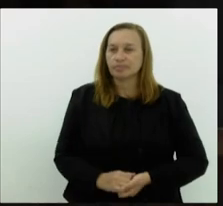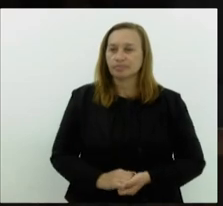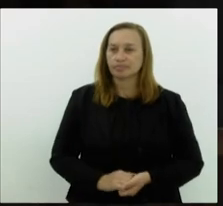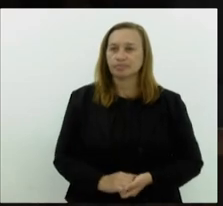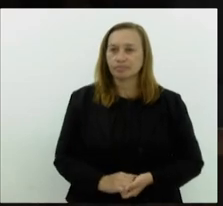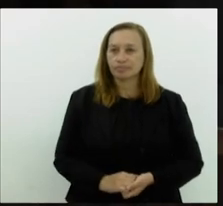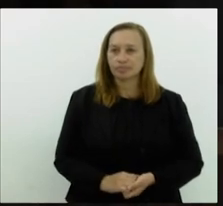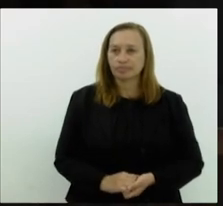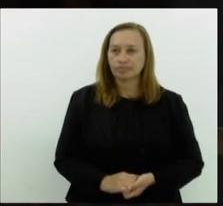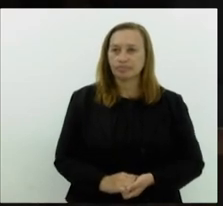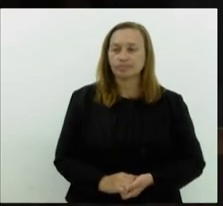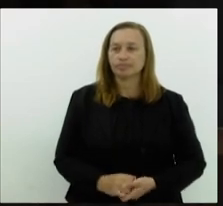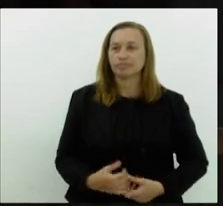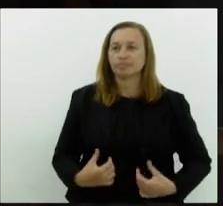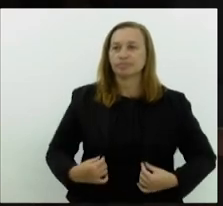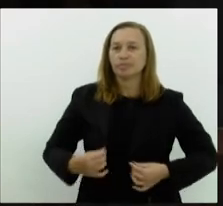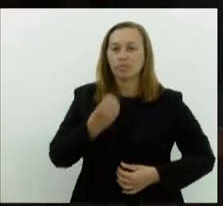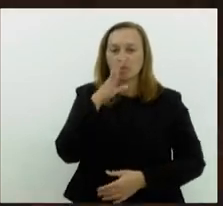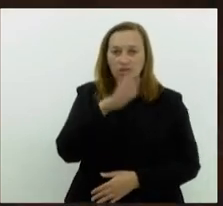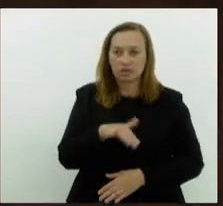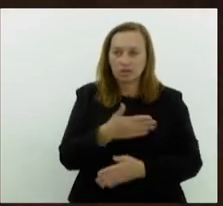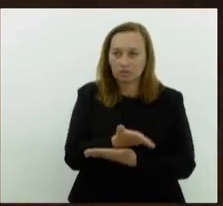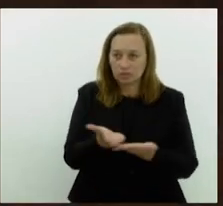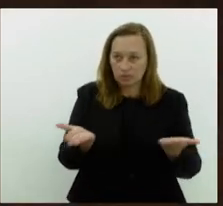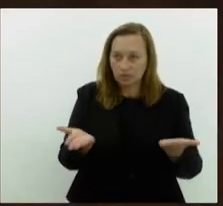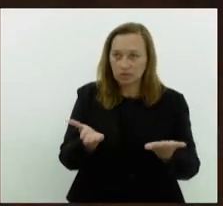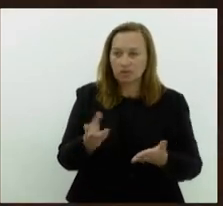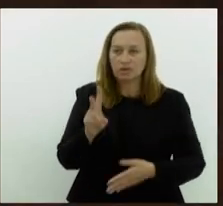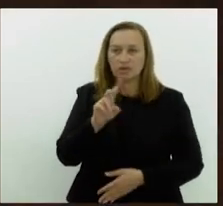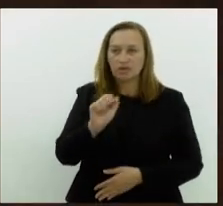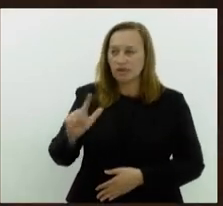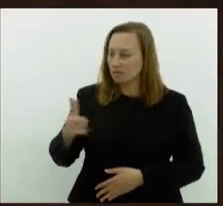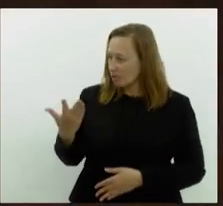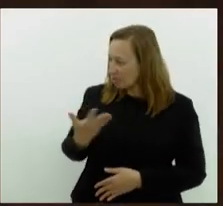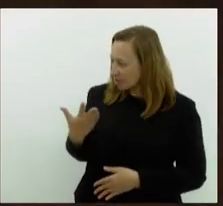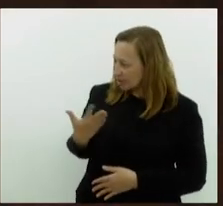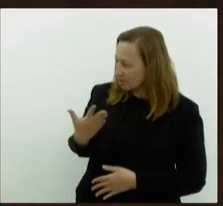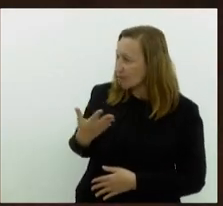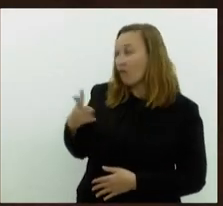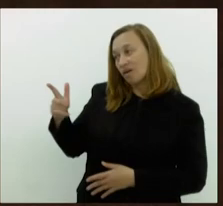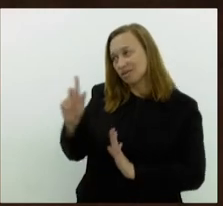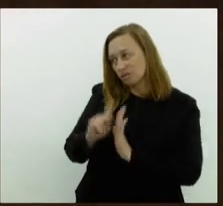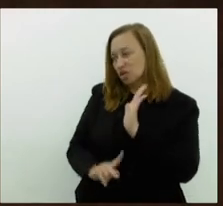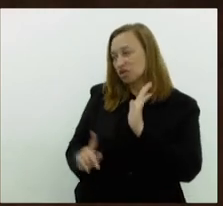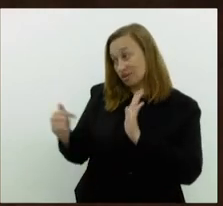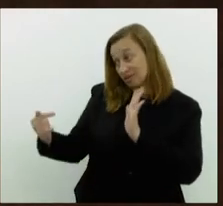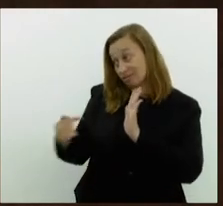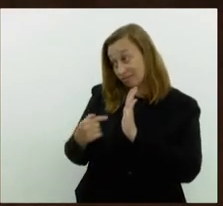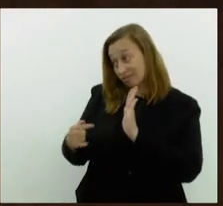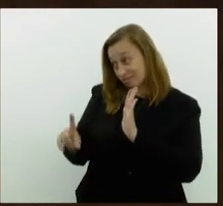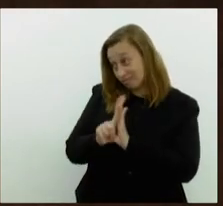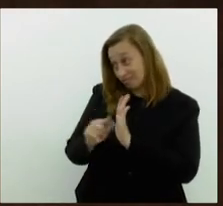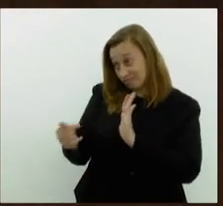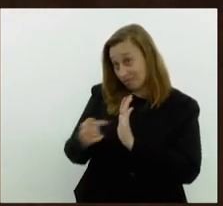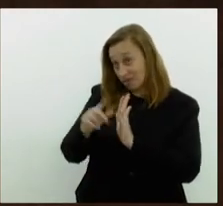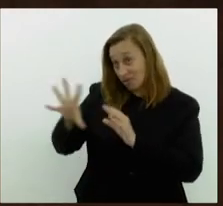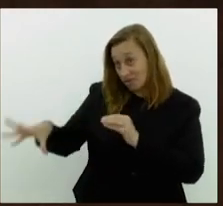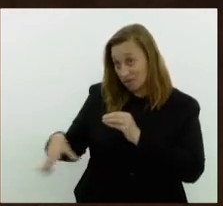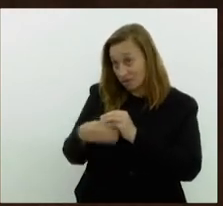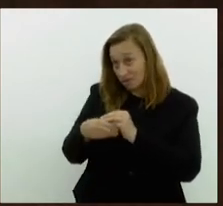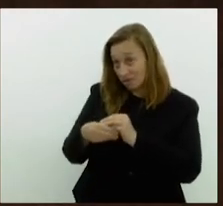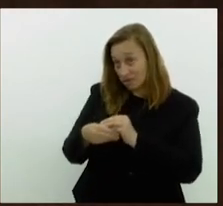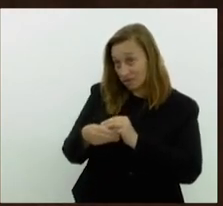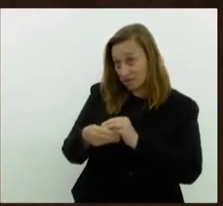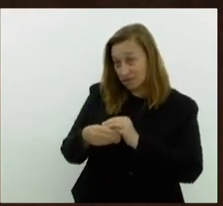Olá, boa tarde a todos. O Val, meu craque, esse projeto de lei que vou incluir no calendário